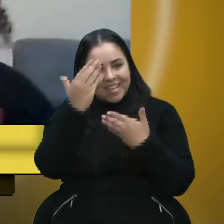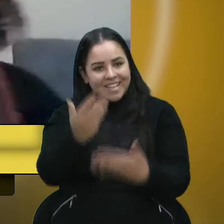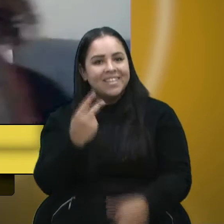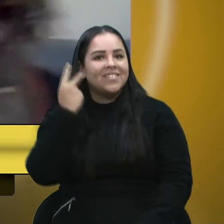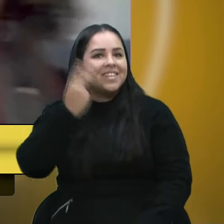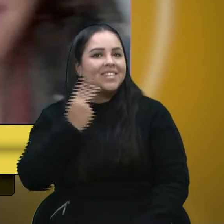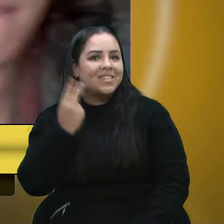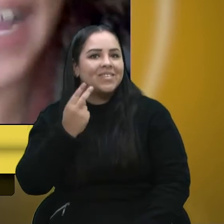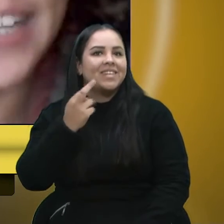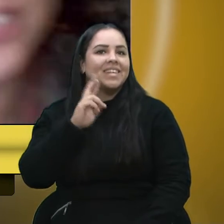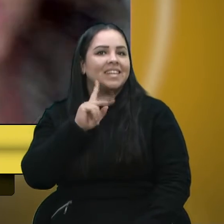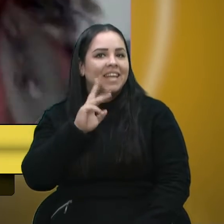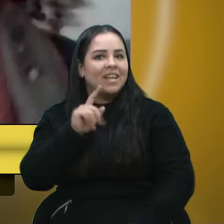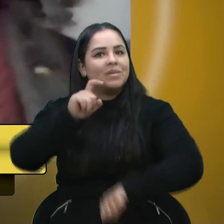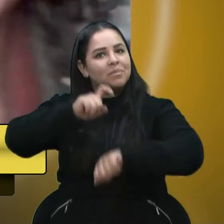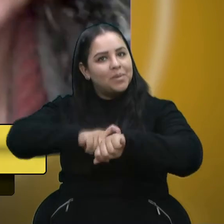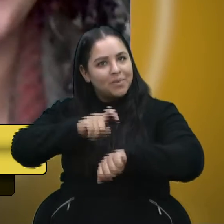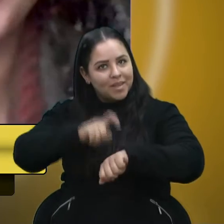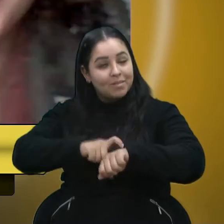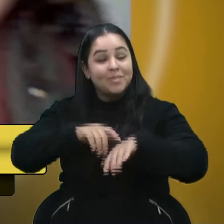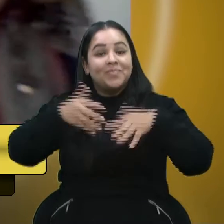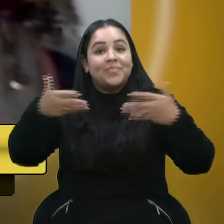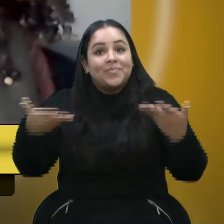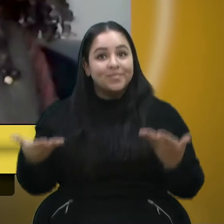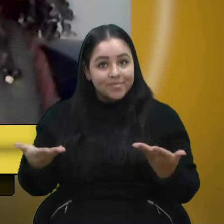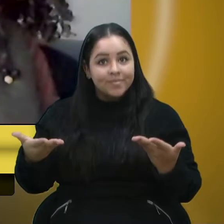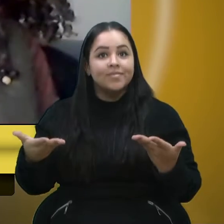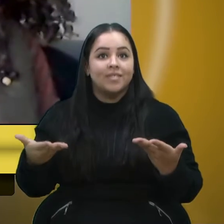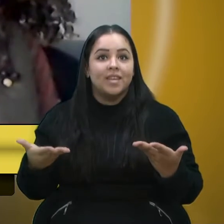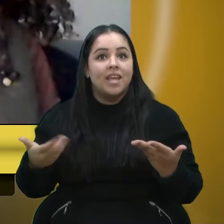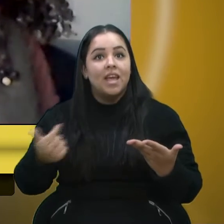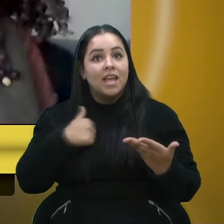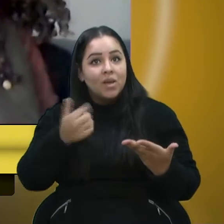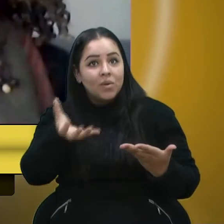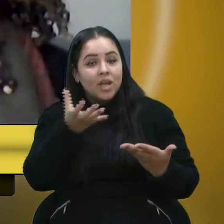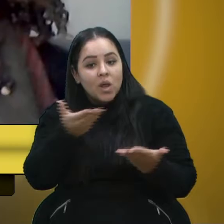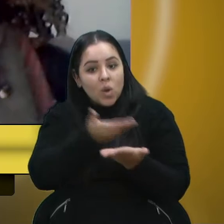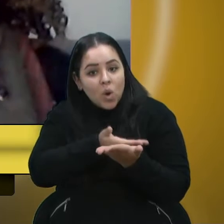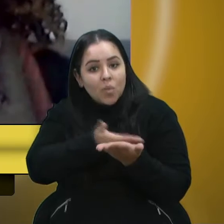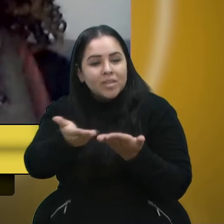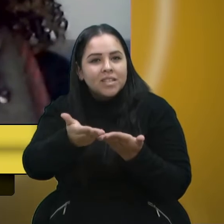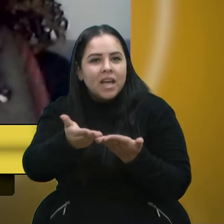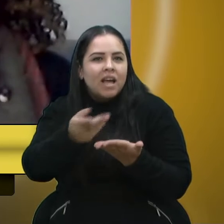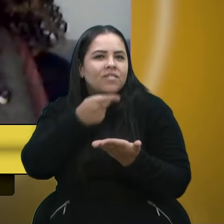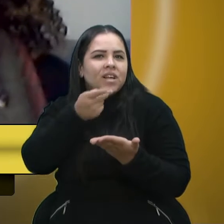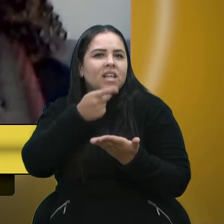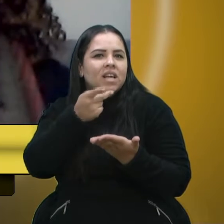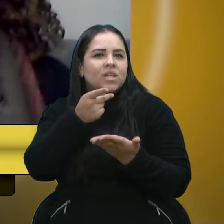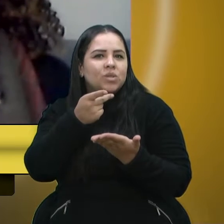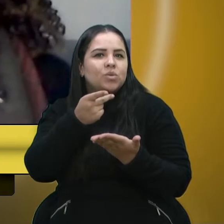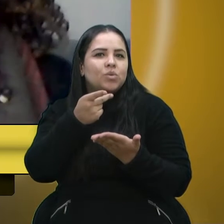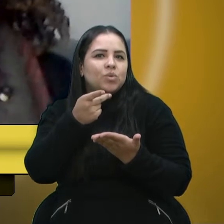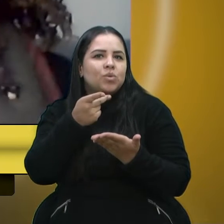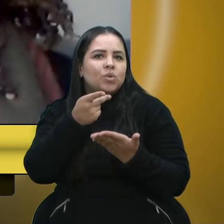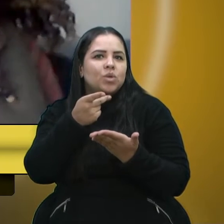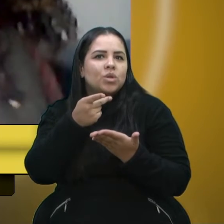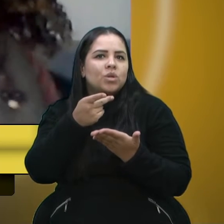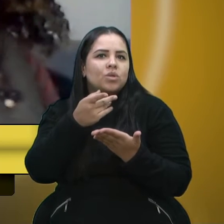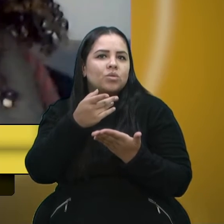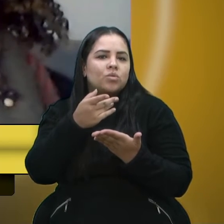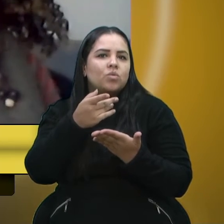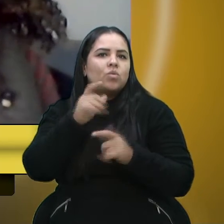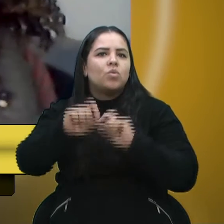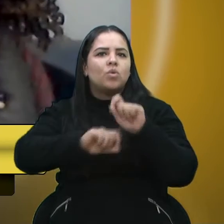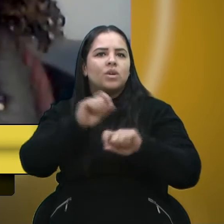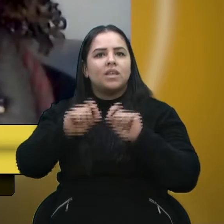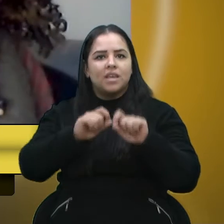Renato, pela parte. Então, eu quero começar falando de uma questão pessoal da reunião que